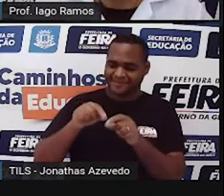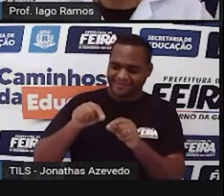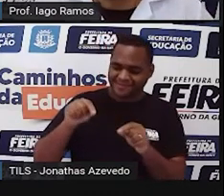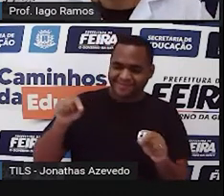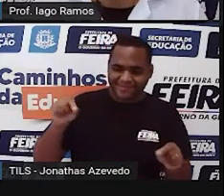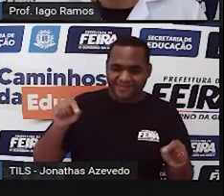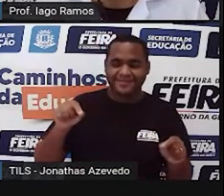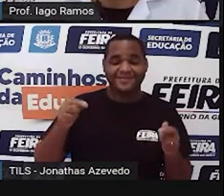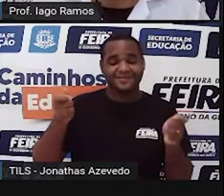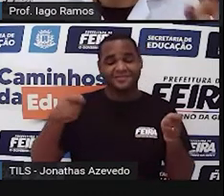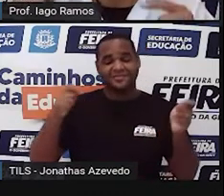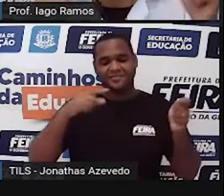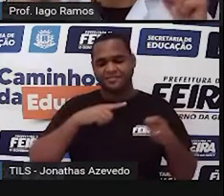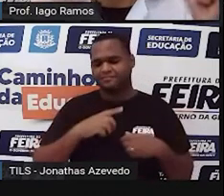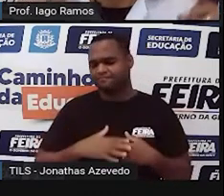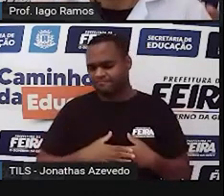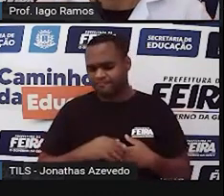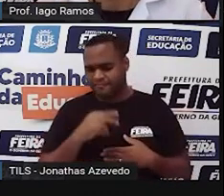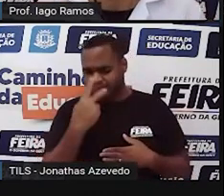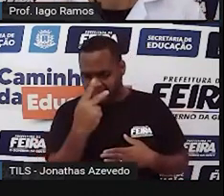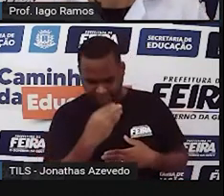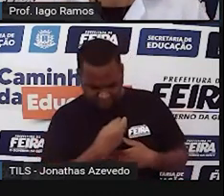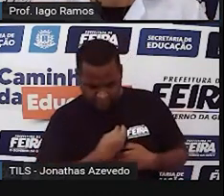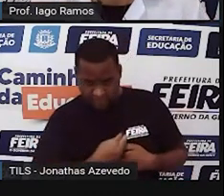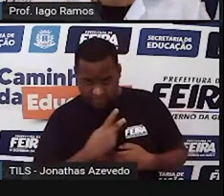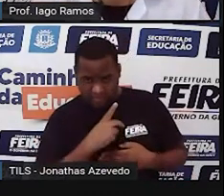medida. Então, e aí onde você tá?